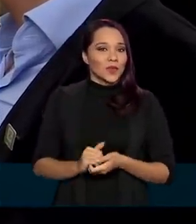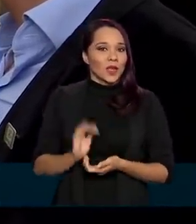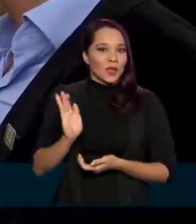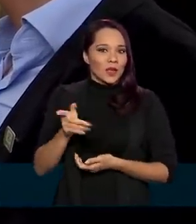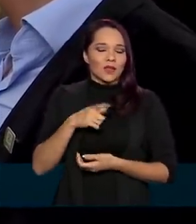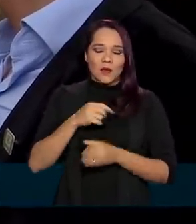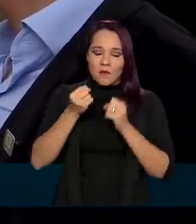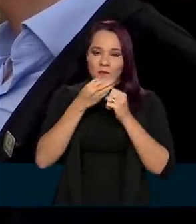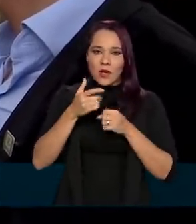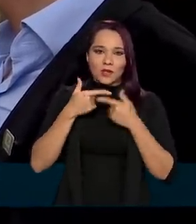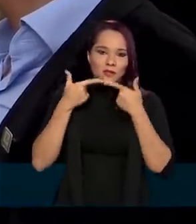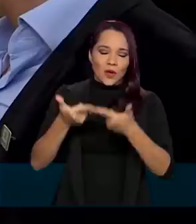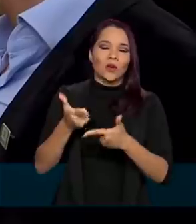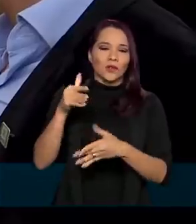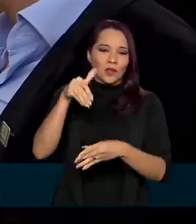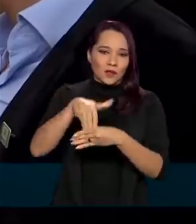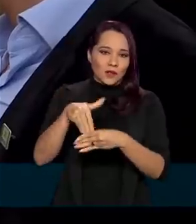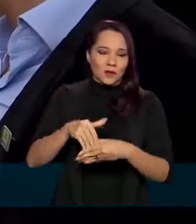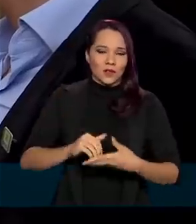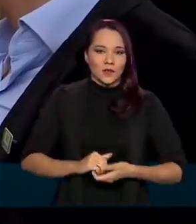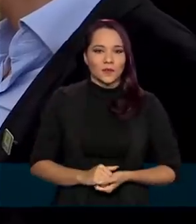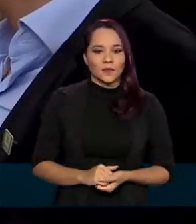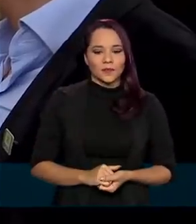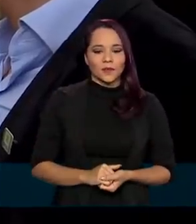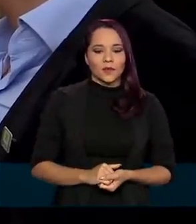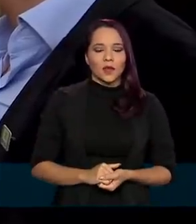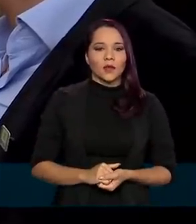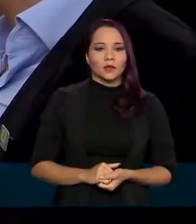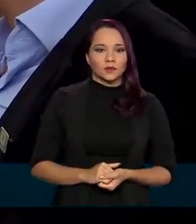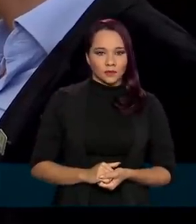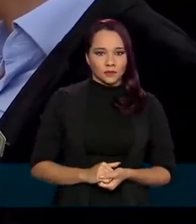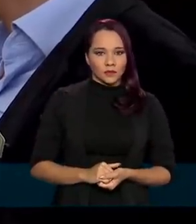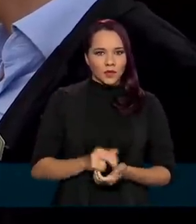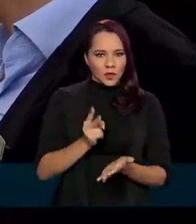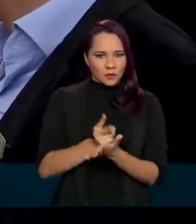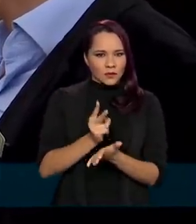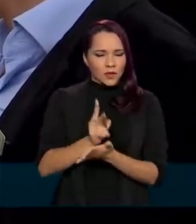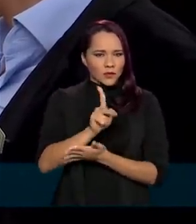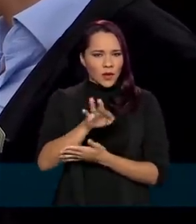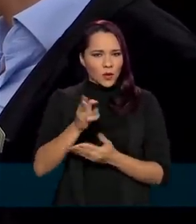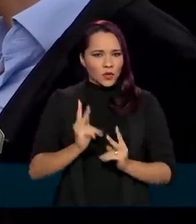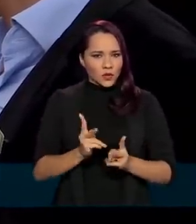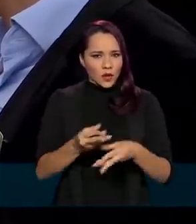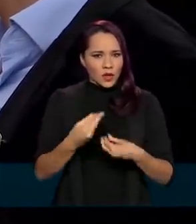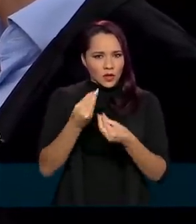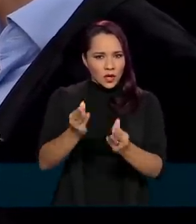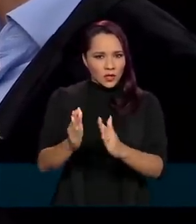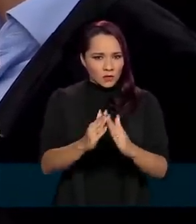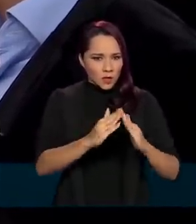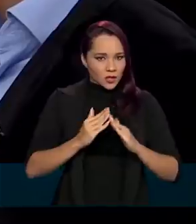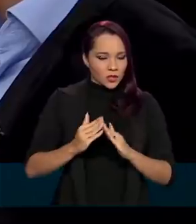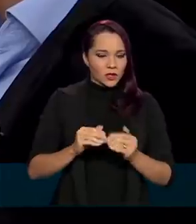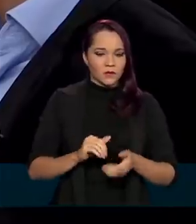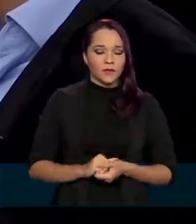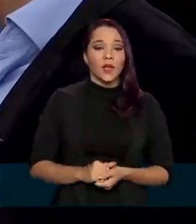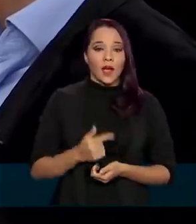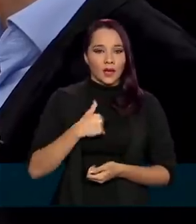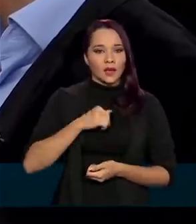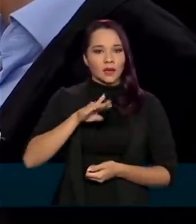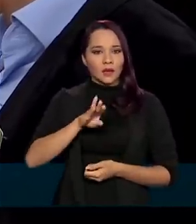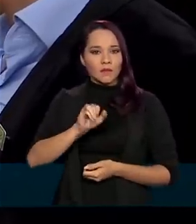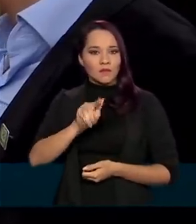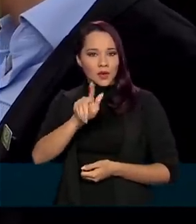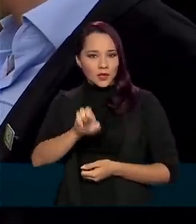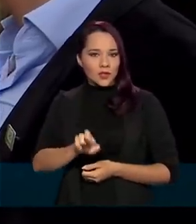ele boa sorte aí nas eleições. Sobre o Antônio, presidente, vai continuar a entrega de moradias? Que o Bagé, realmente,